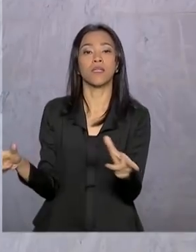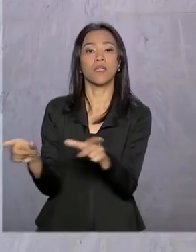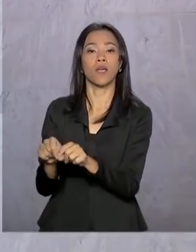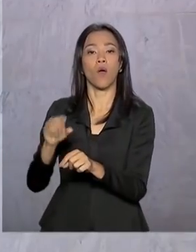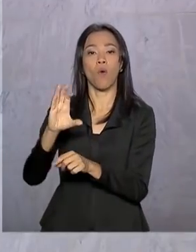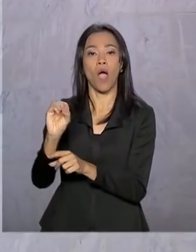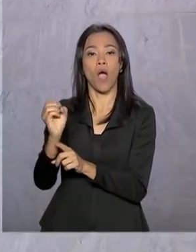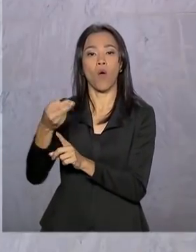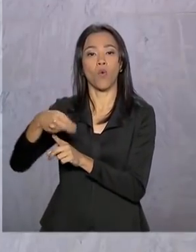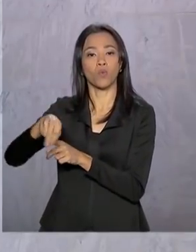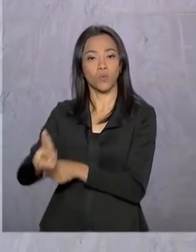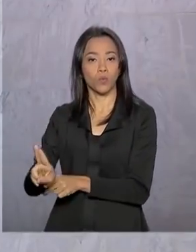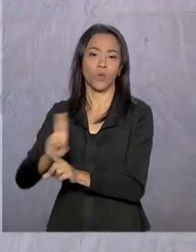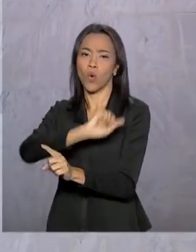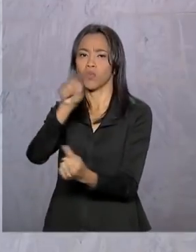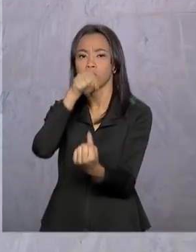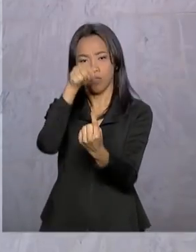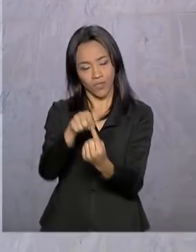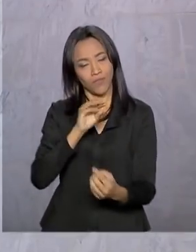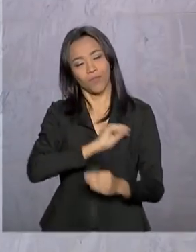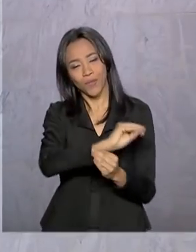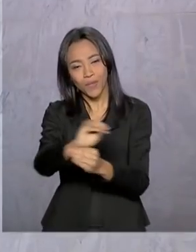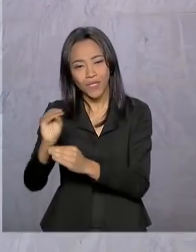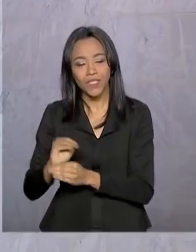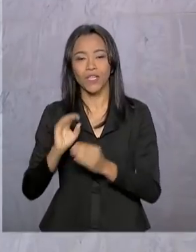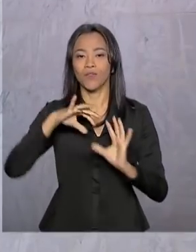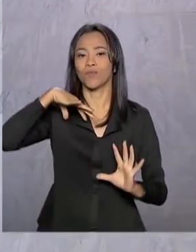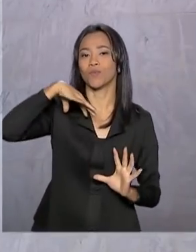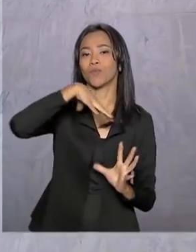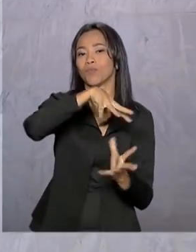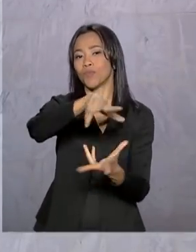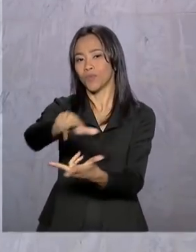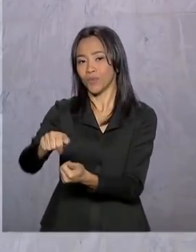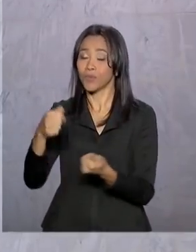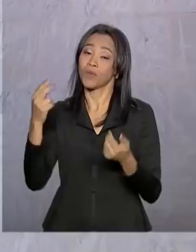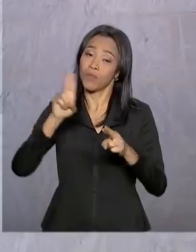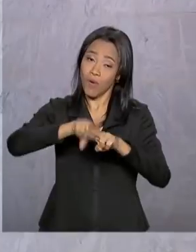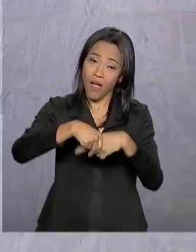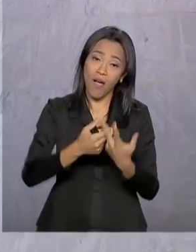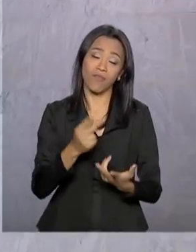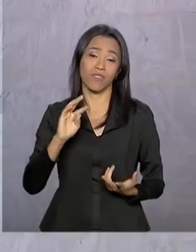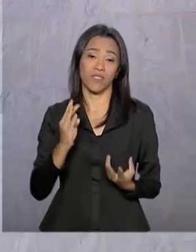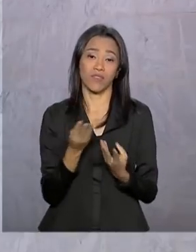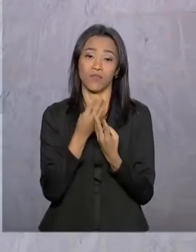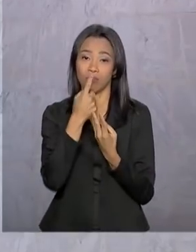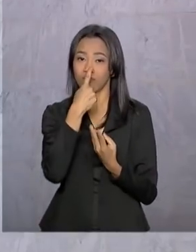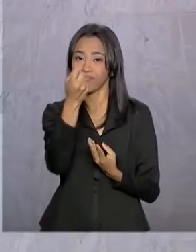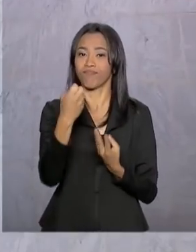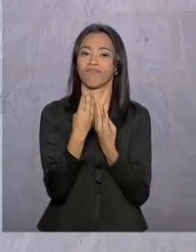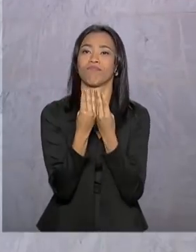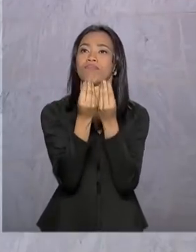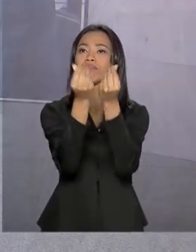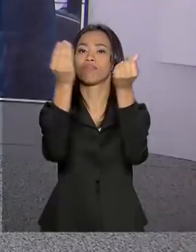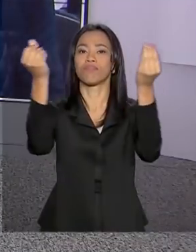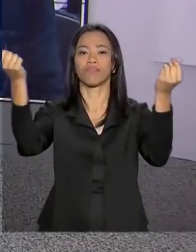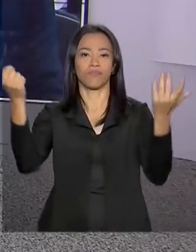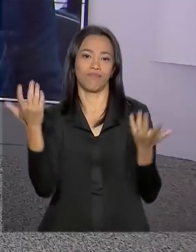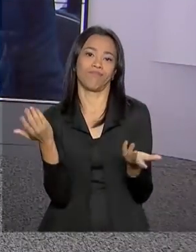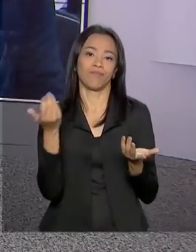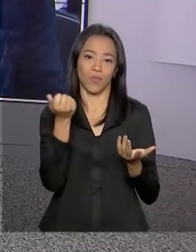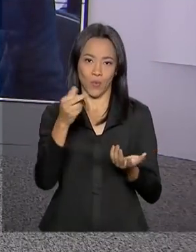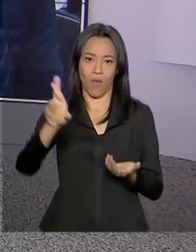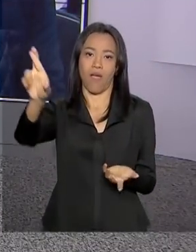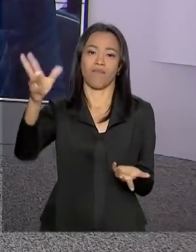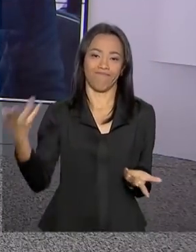Tudo isso para proteger o planeta dos efeitos nocivos provocados pela contaminação do ar. Carla. Obrigada